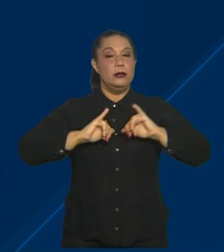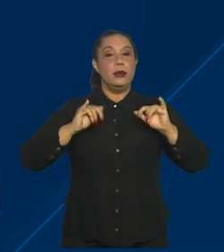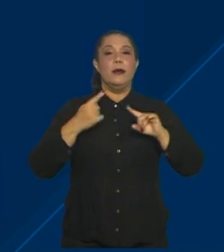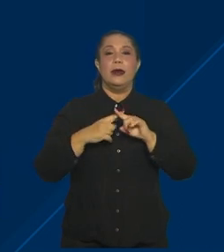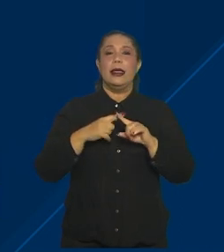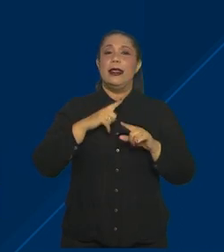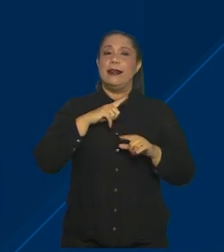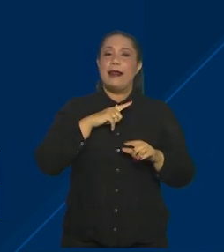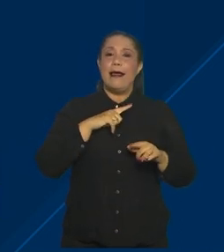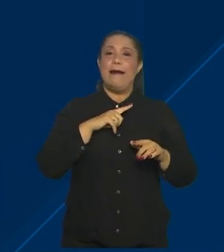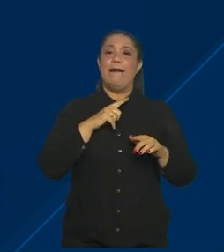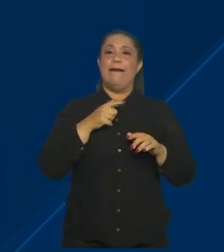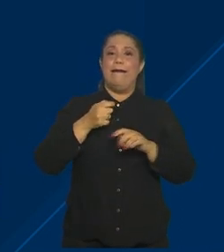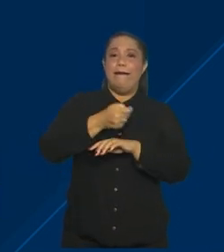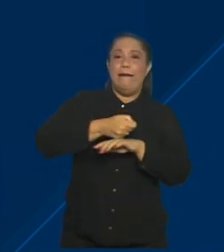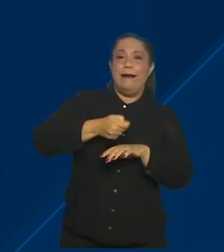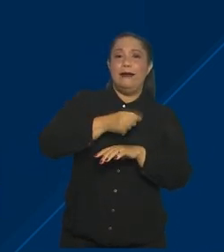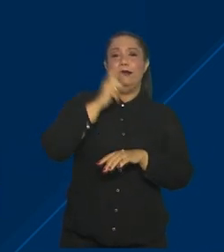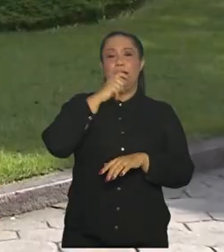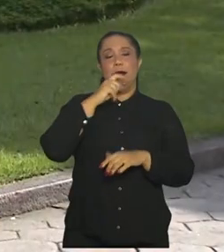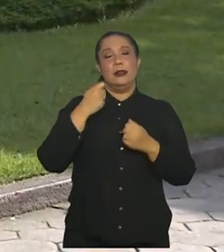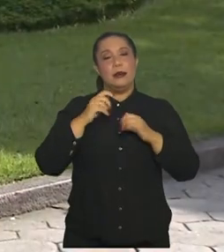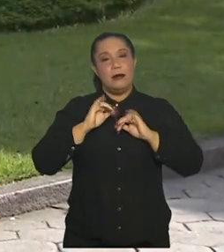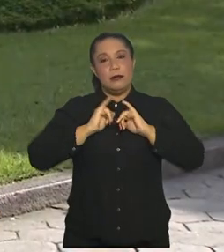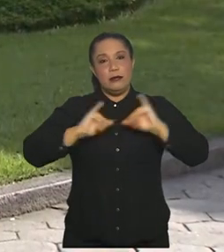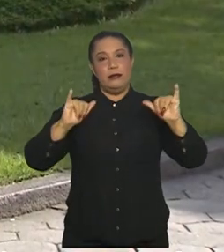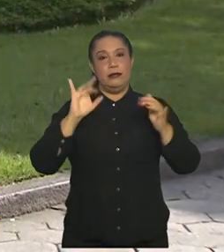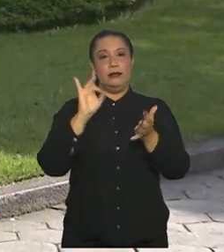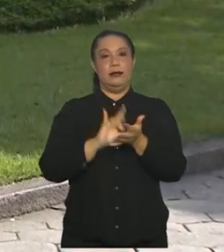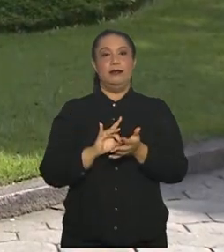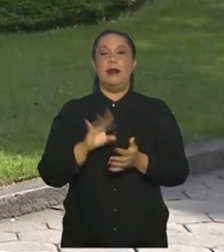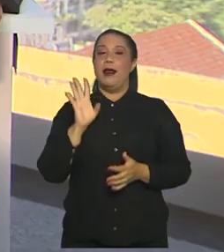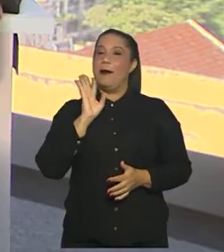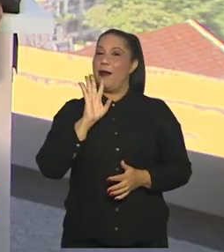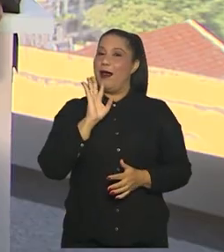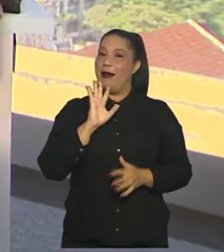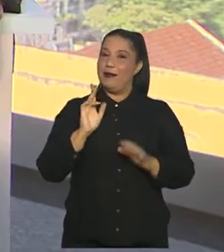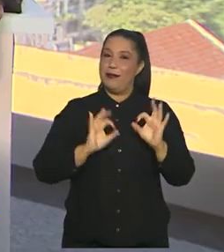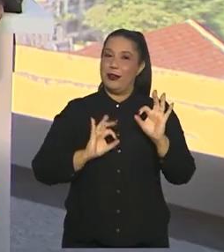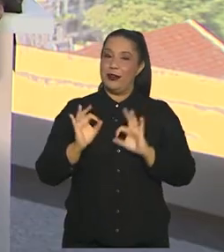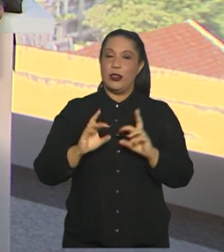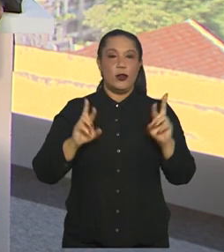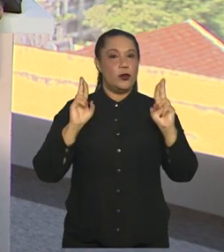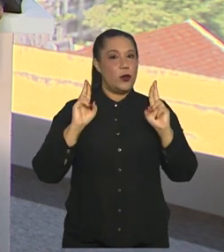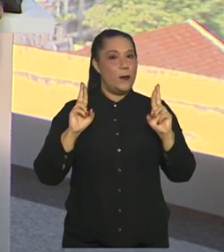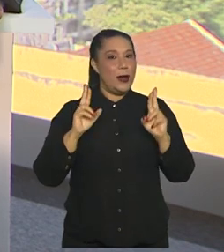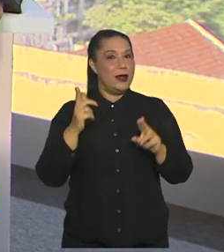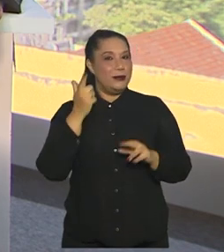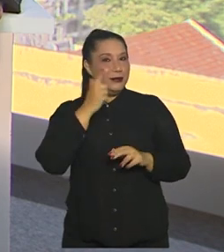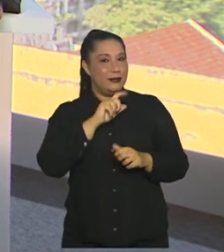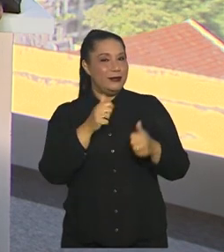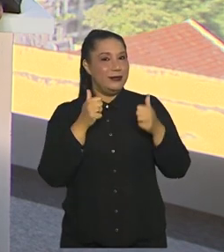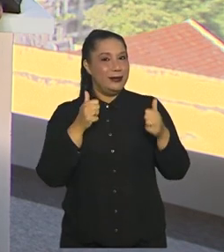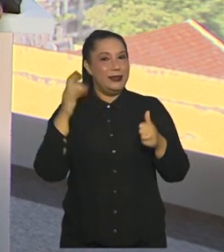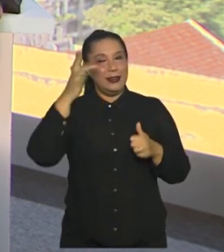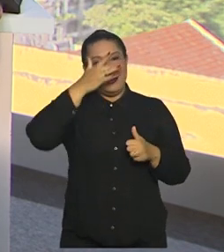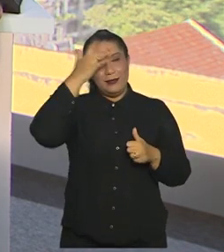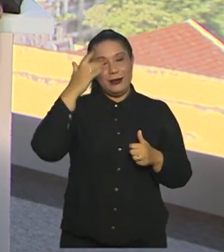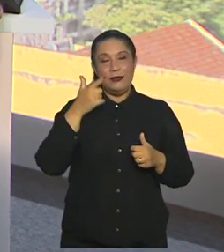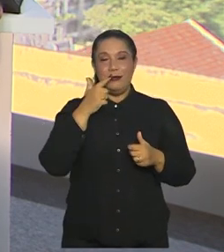news circulam nas redes sociais, né, Braga? Bacana, bacana essa iniciativa. Tomara que dê certo e que as pessoas